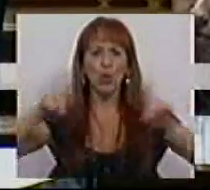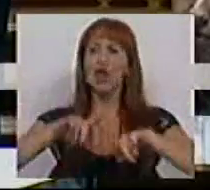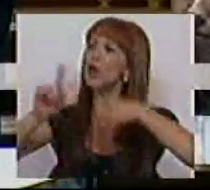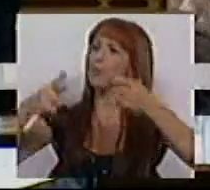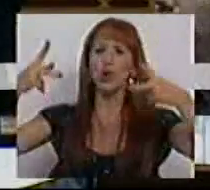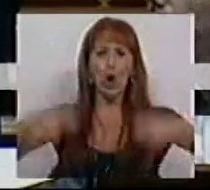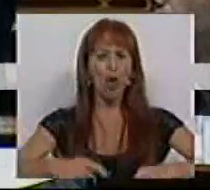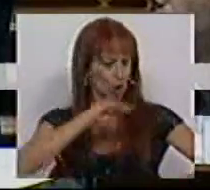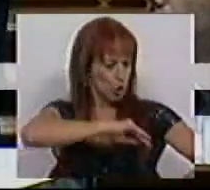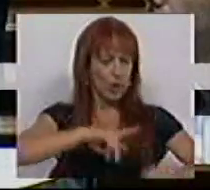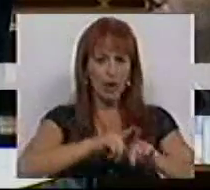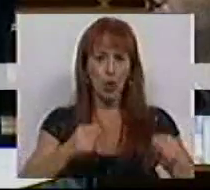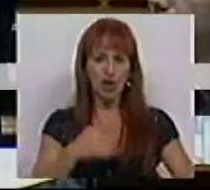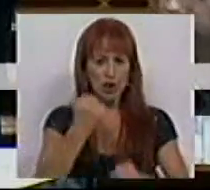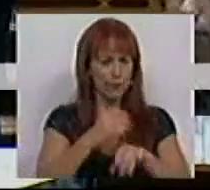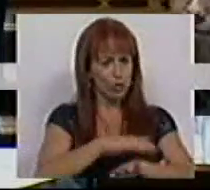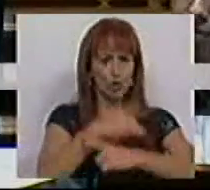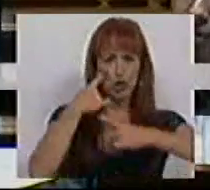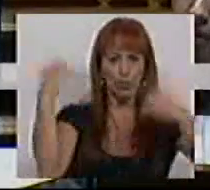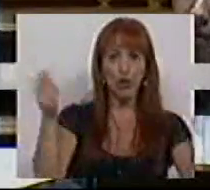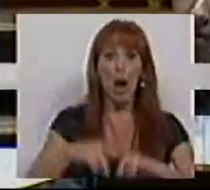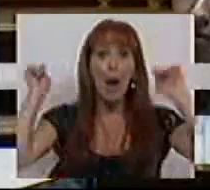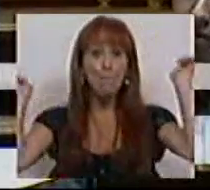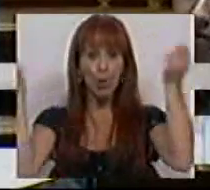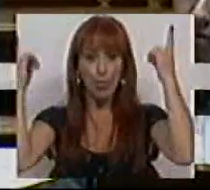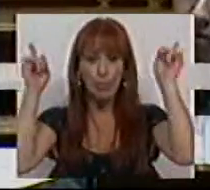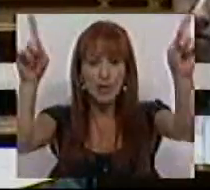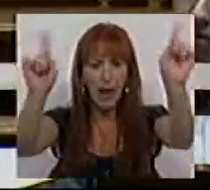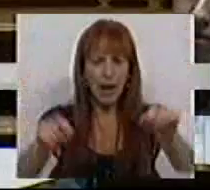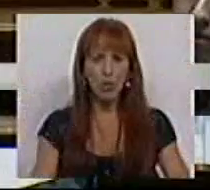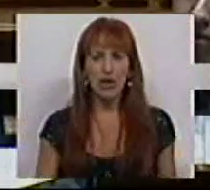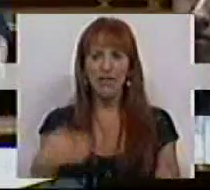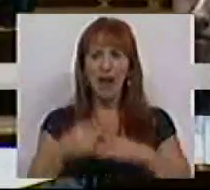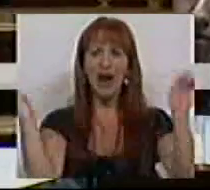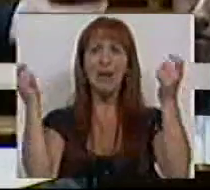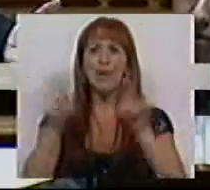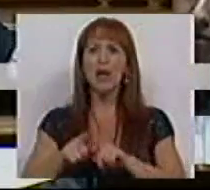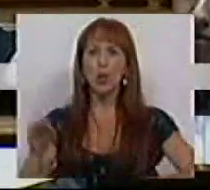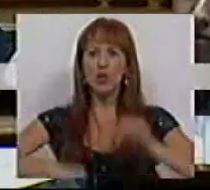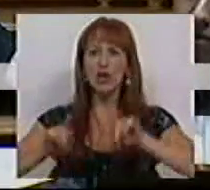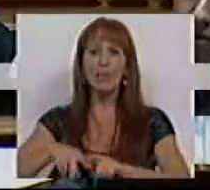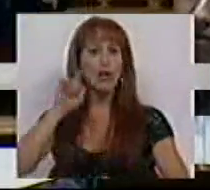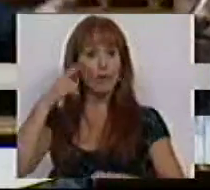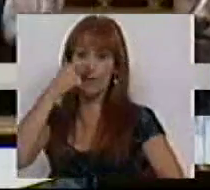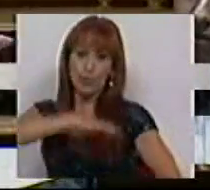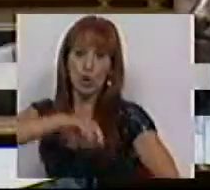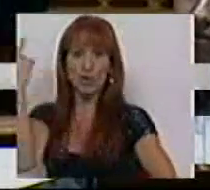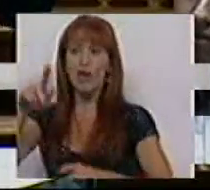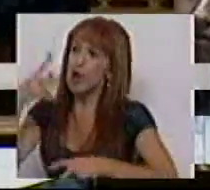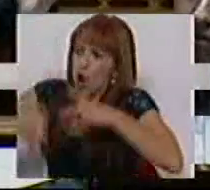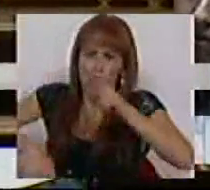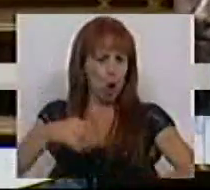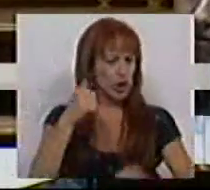e depois cortarem nos salários dos funcionários públicos. O populismo é passar uma campanha a dizer que defendem os pensionistas e depois